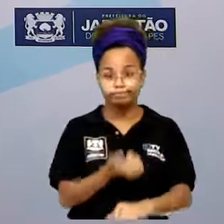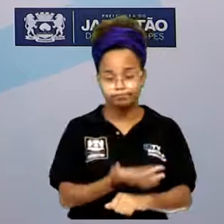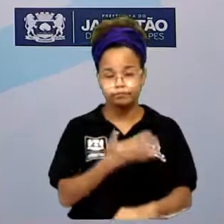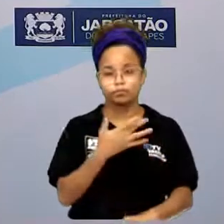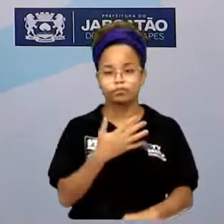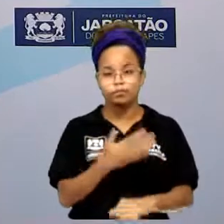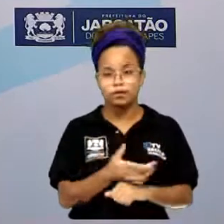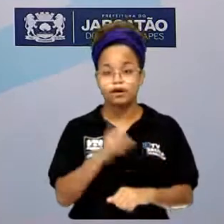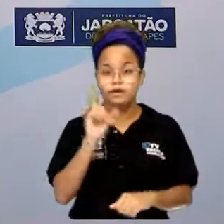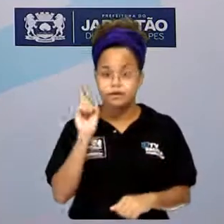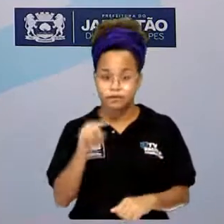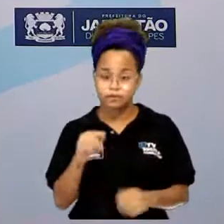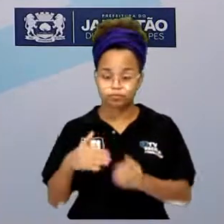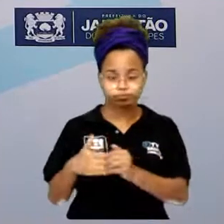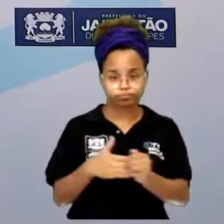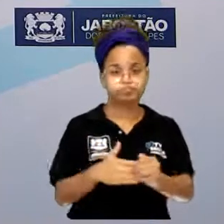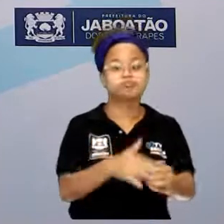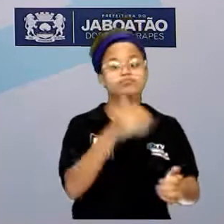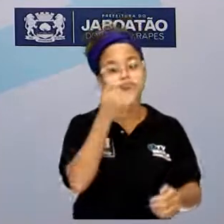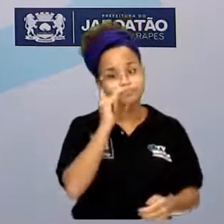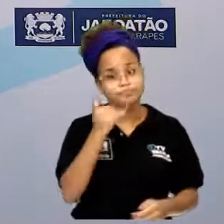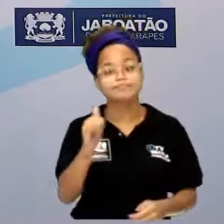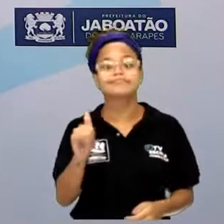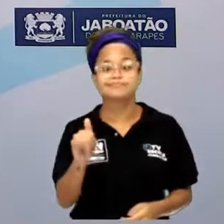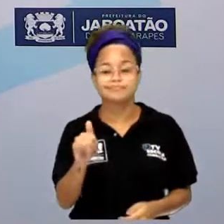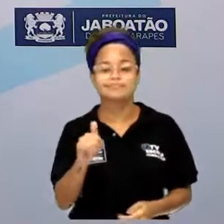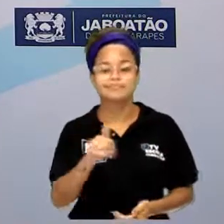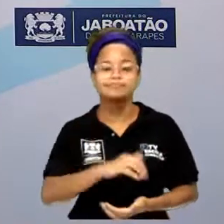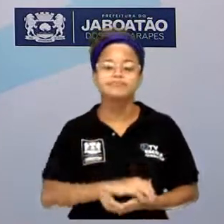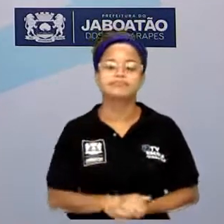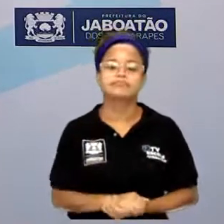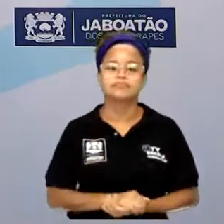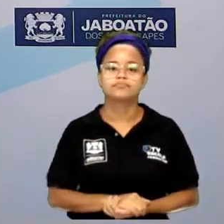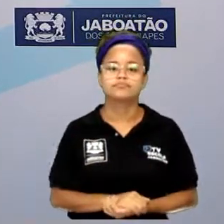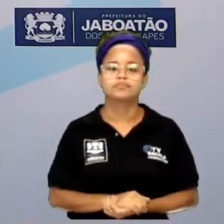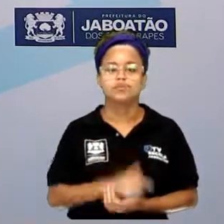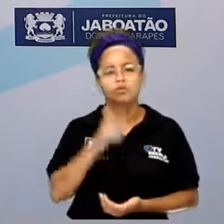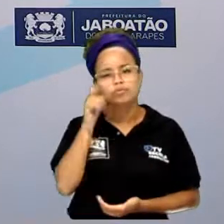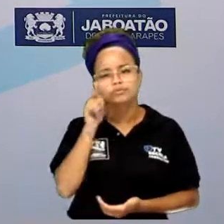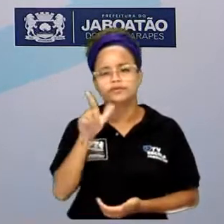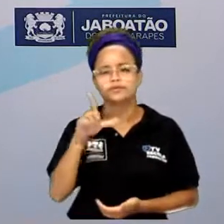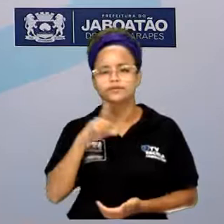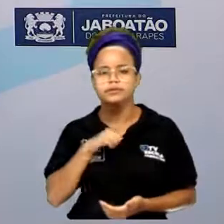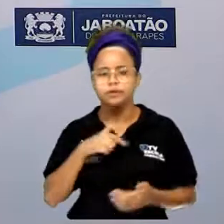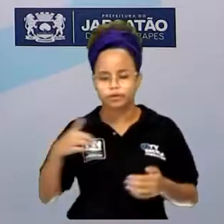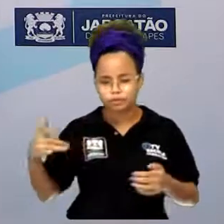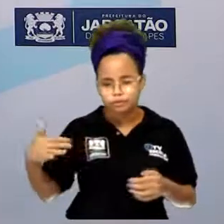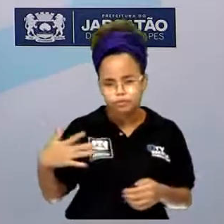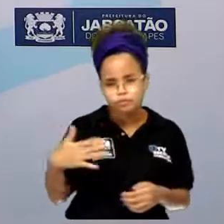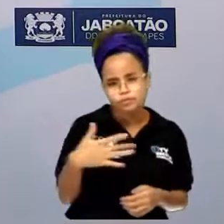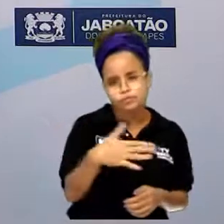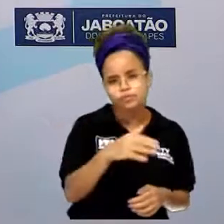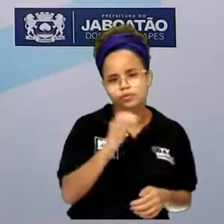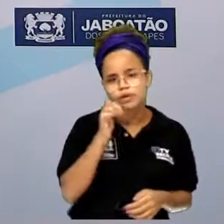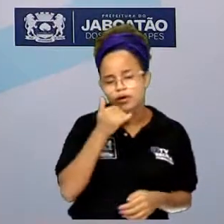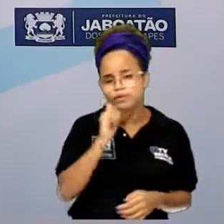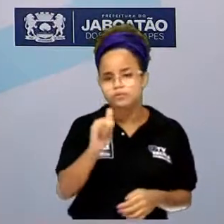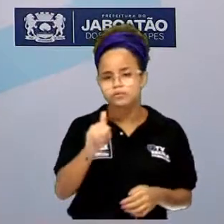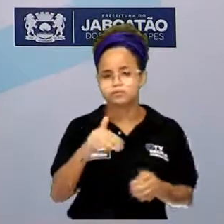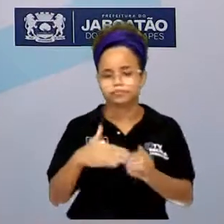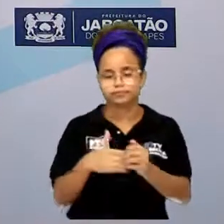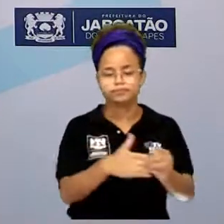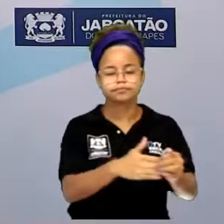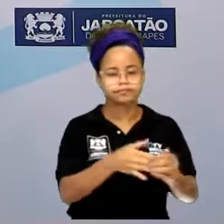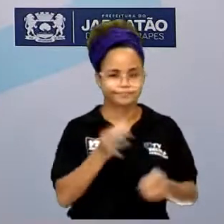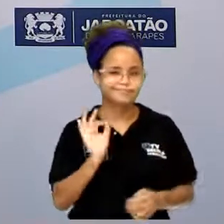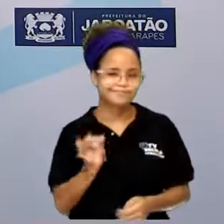ele é um condutor elétrico. Ou seja, ele permite que a corrente elétrica passe através desse material, certo?